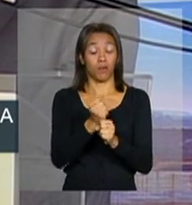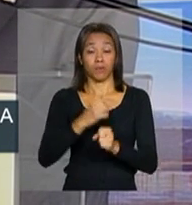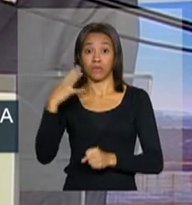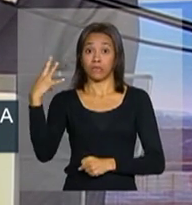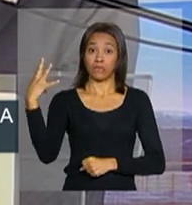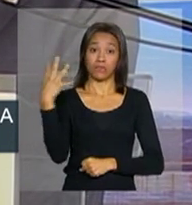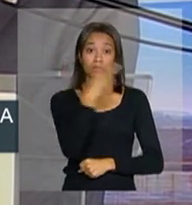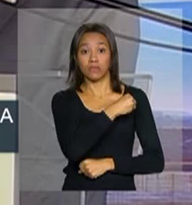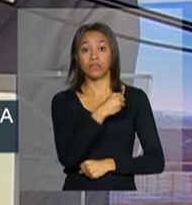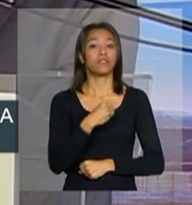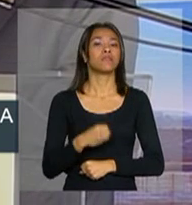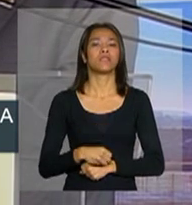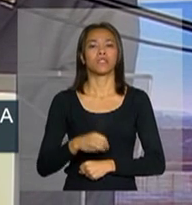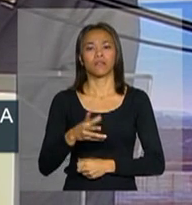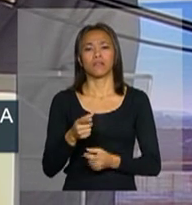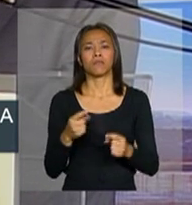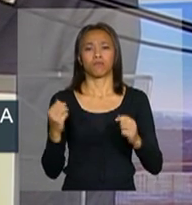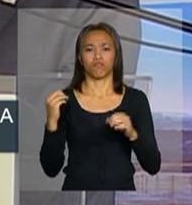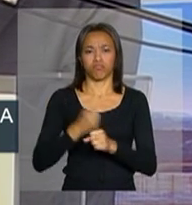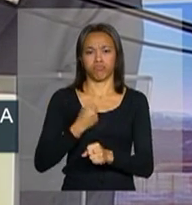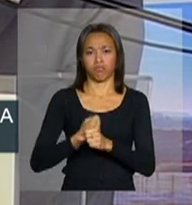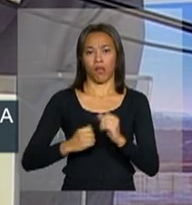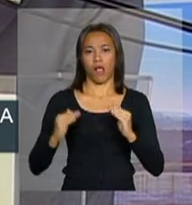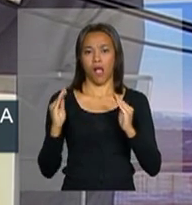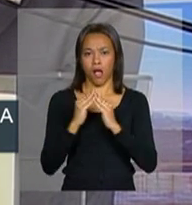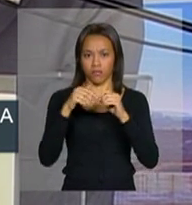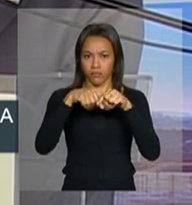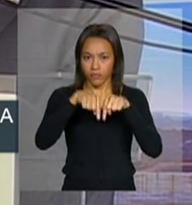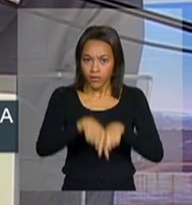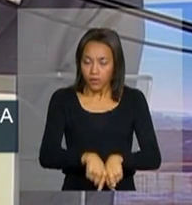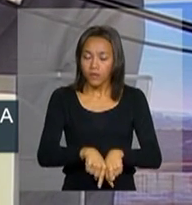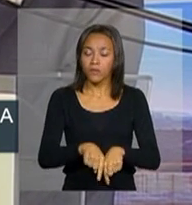bela e confortável residência que